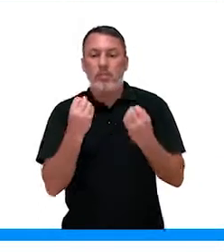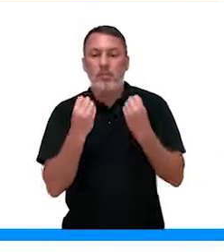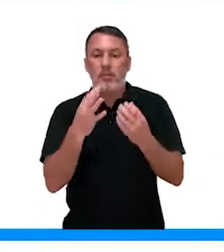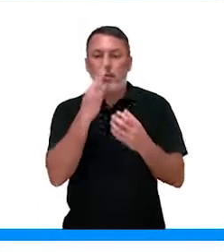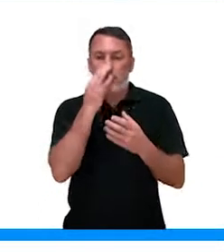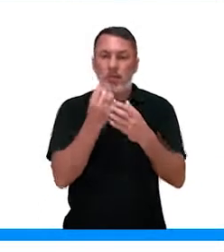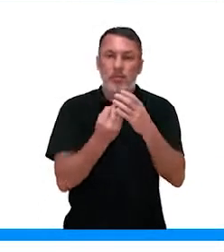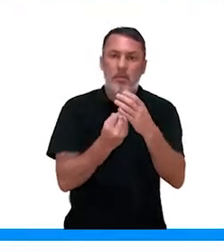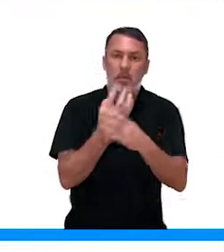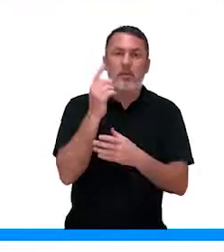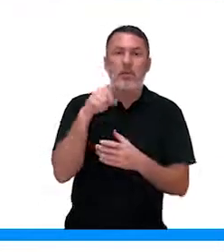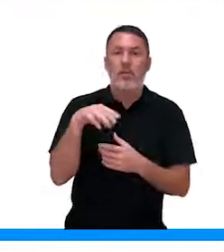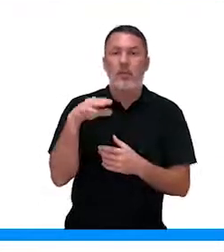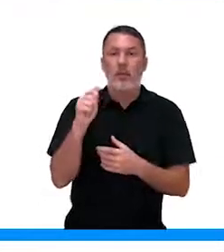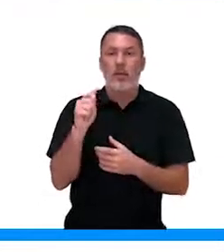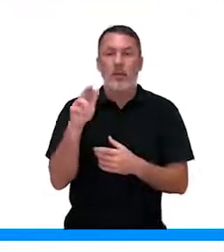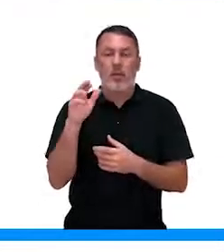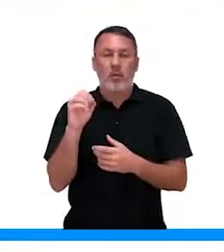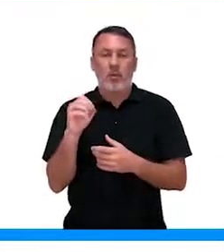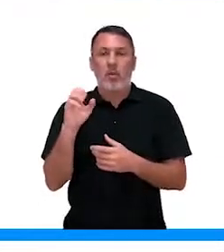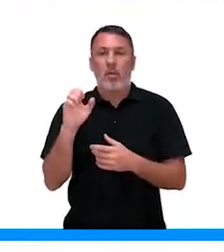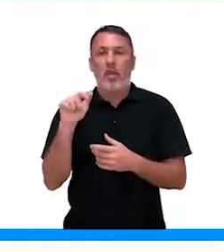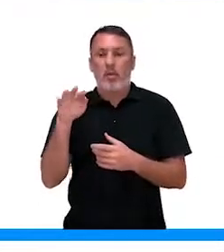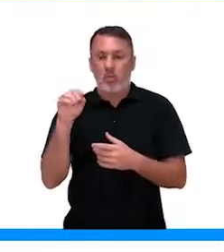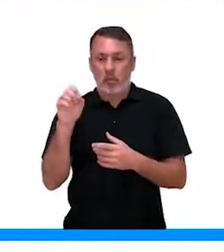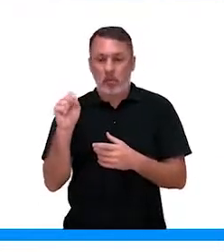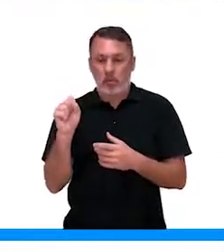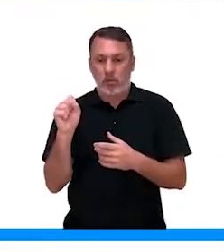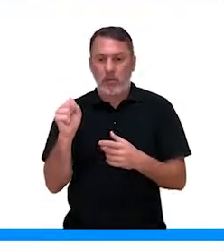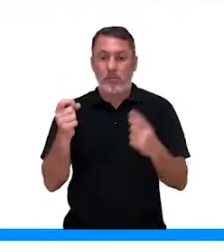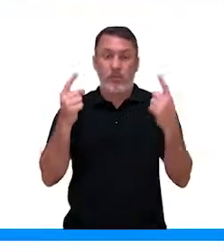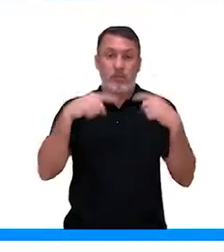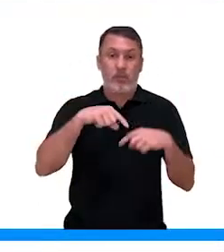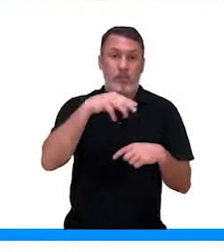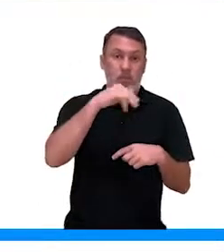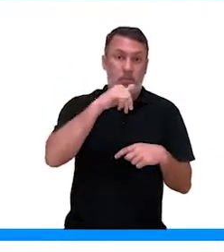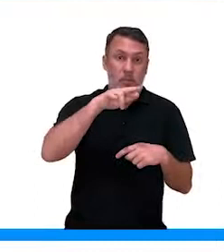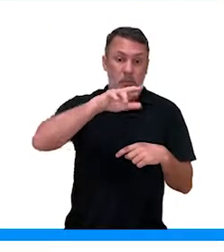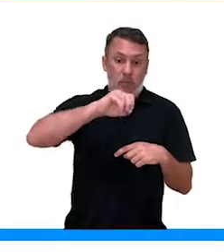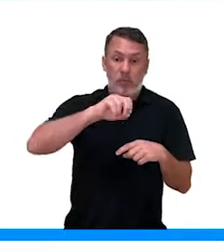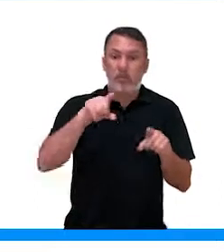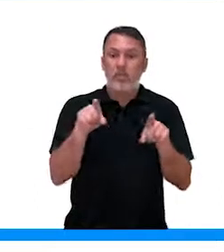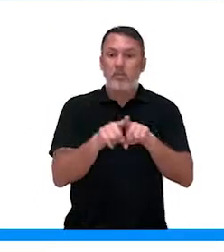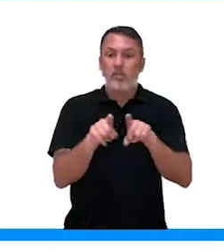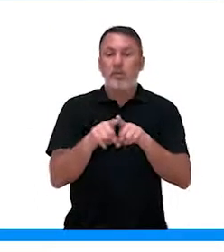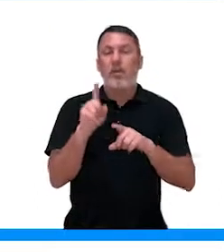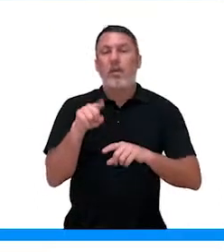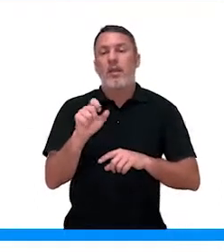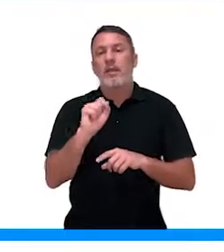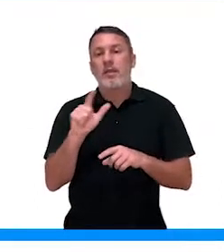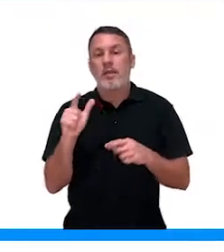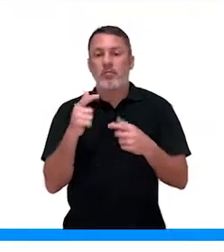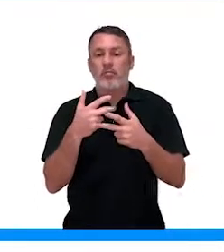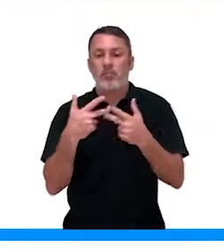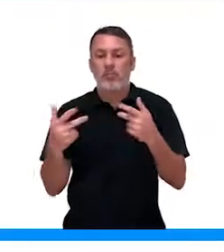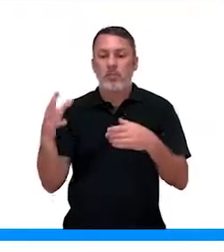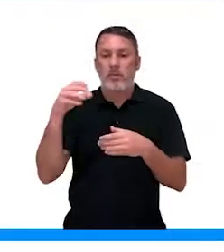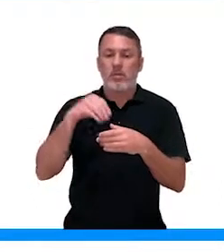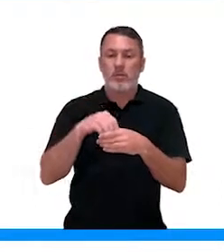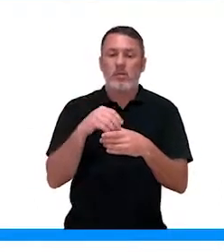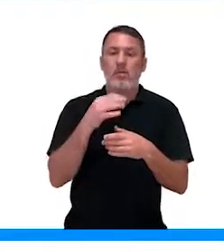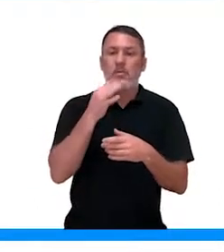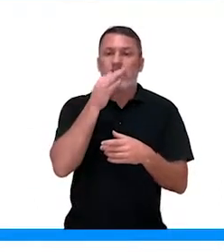oferecem às plantas macroelementos. Os micronutrientes são aqueles sais minerais que